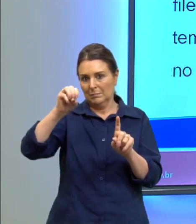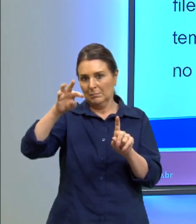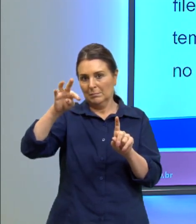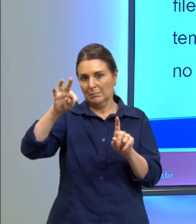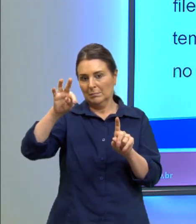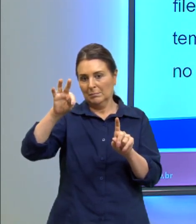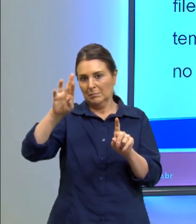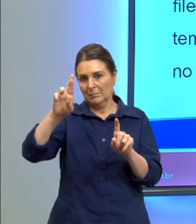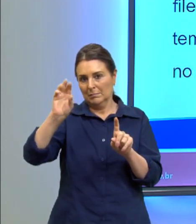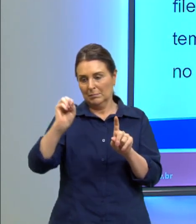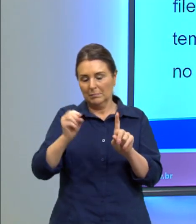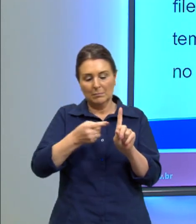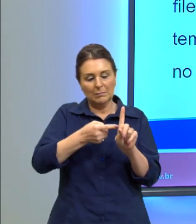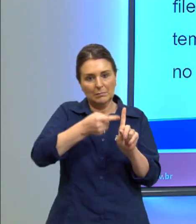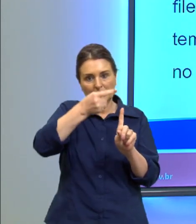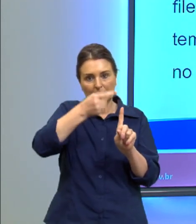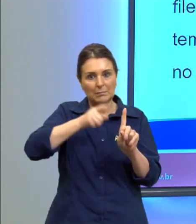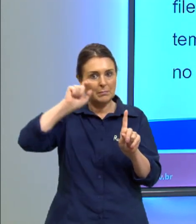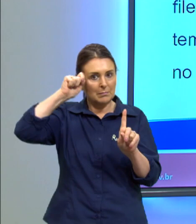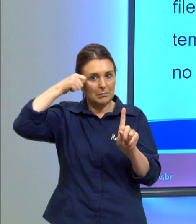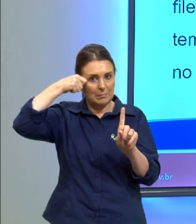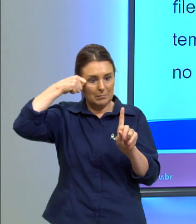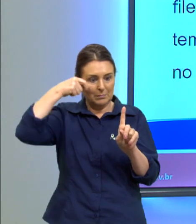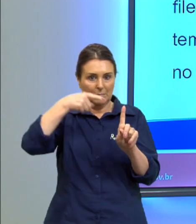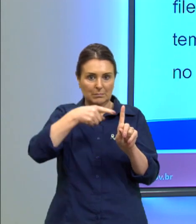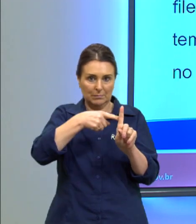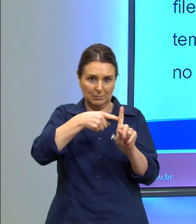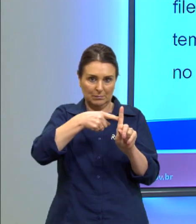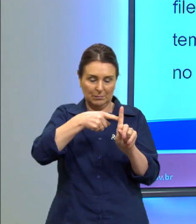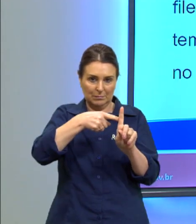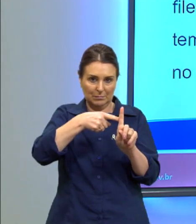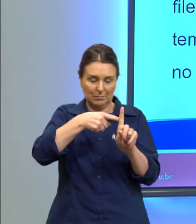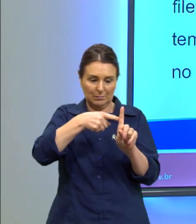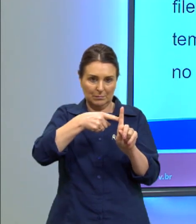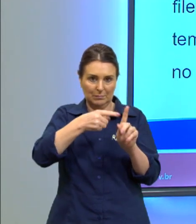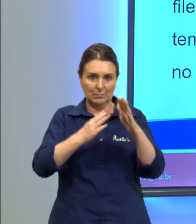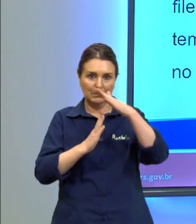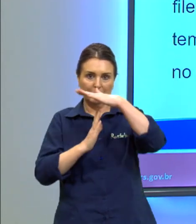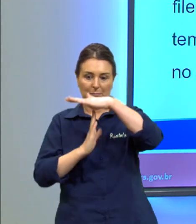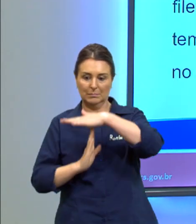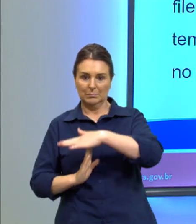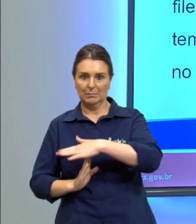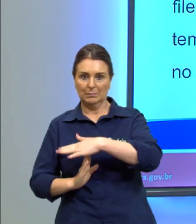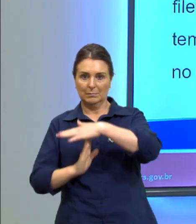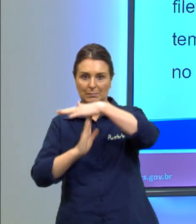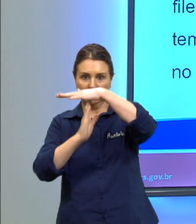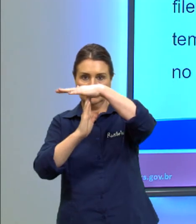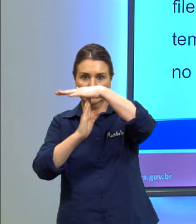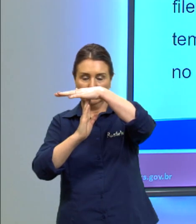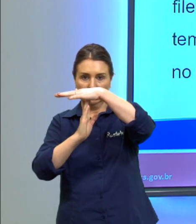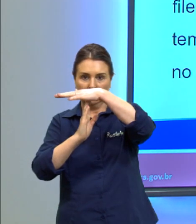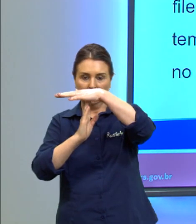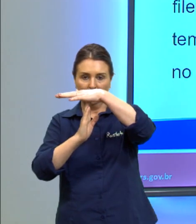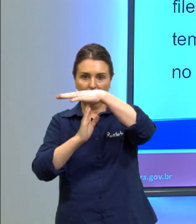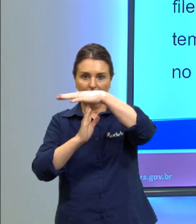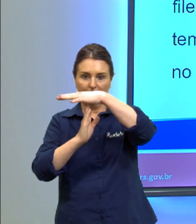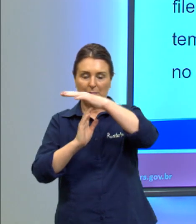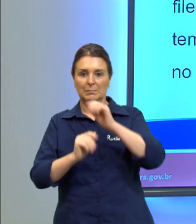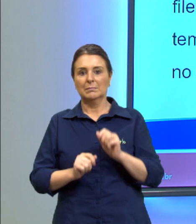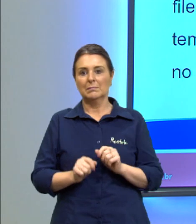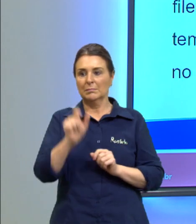temperaturas na cor preta registrando a temperatura mínima e a temperatura máxima e